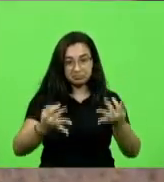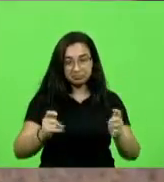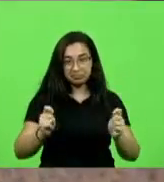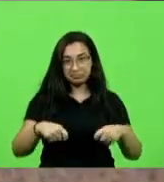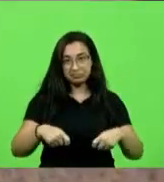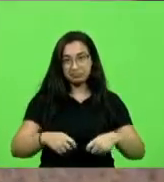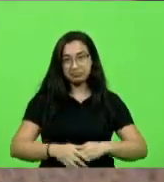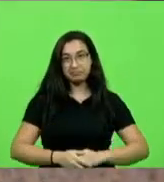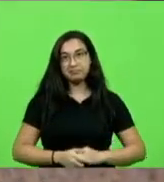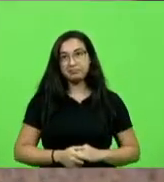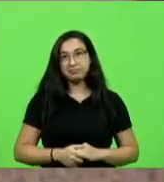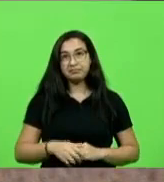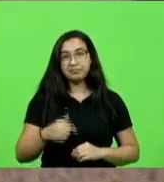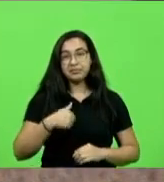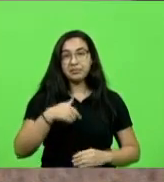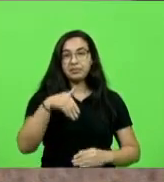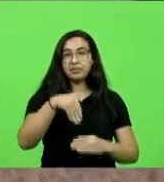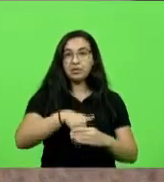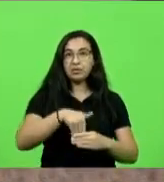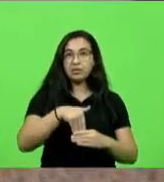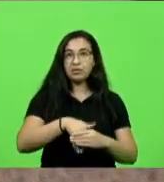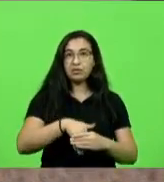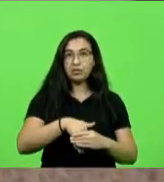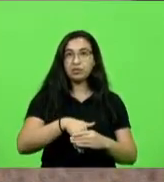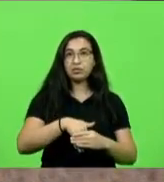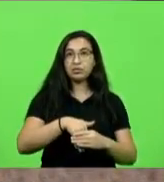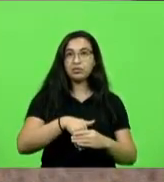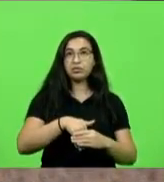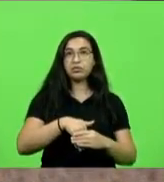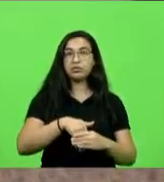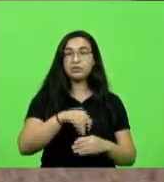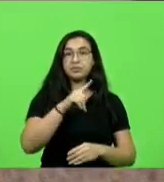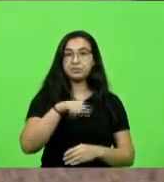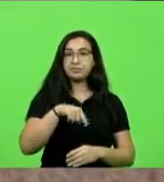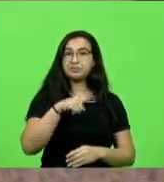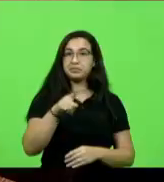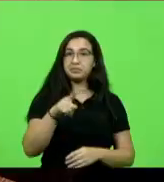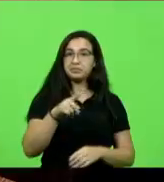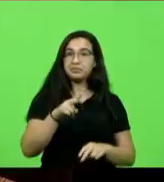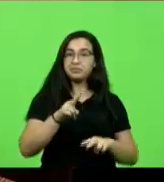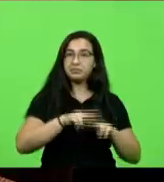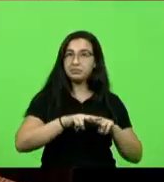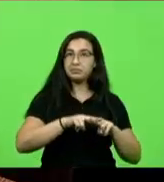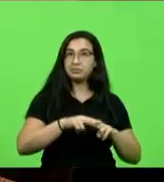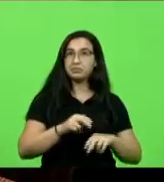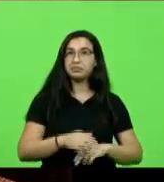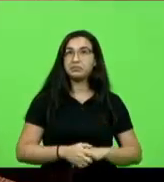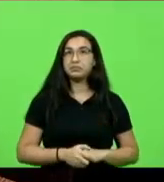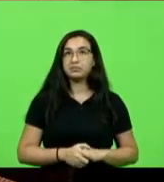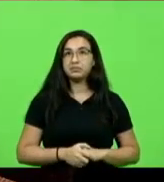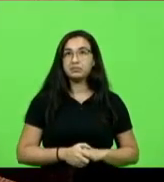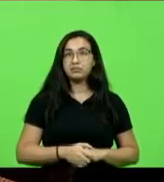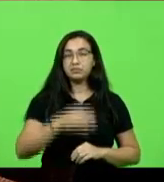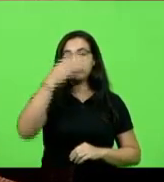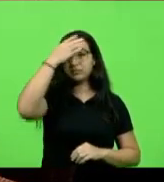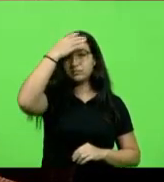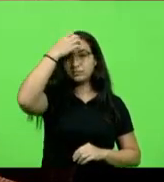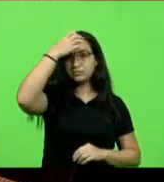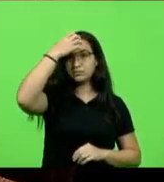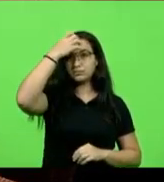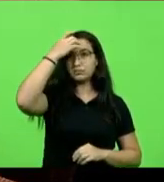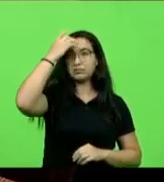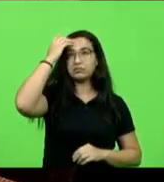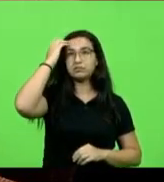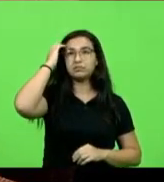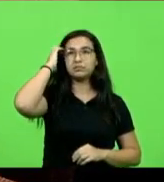Então, e o meu voto, senhor presidente, será pela revogação da prisão preventiva. A palavra do deputado Ismael dos Santos. Senhor